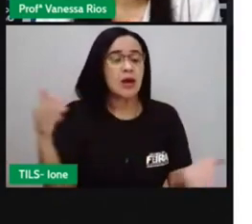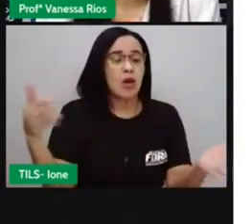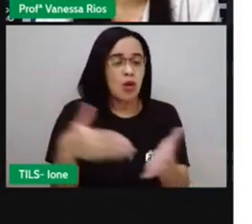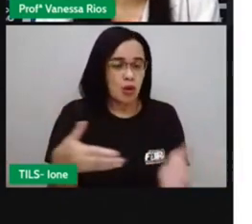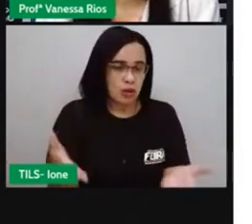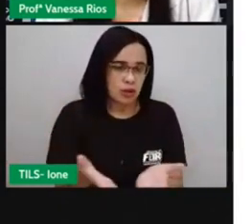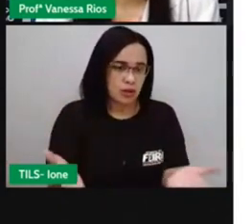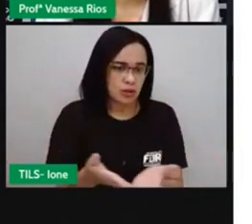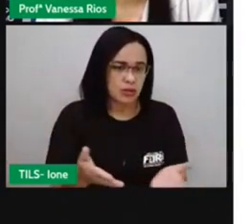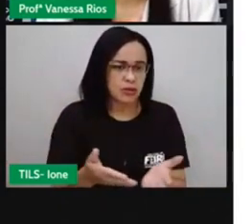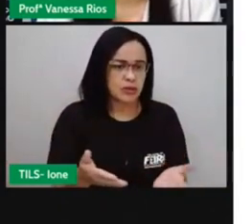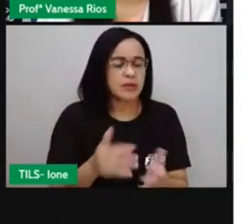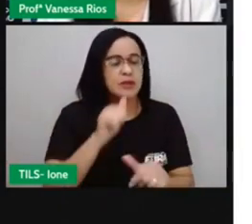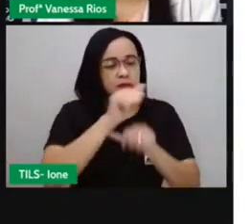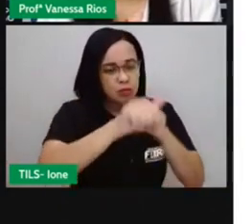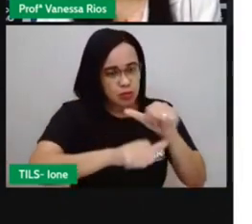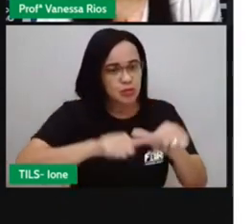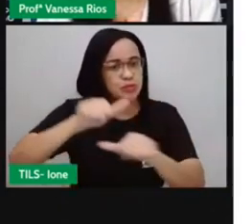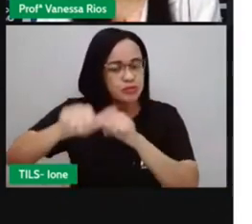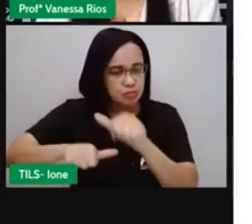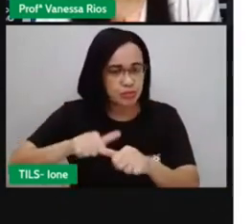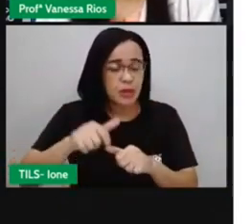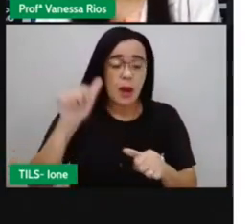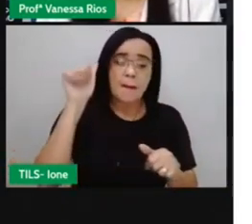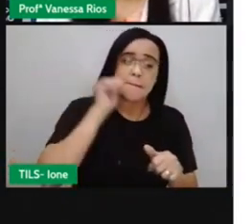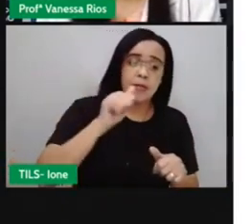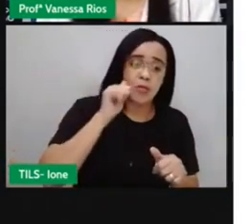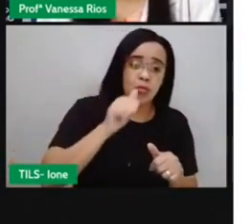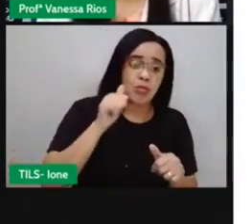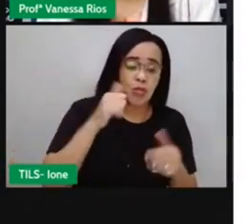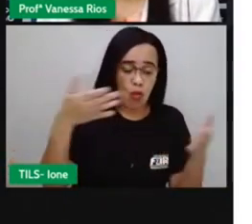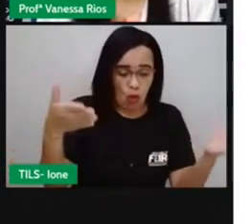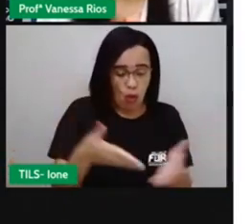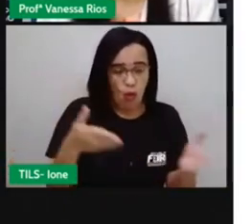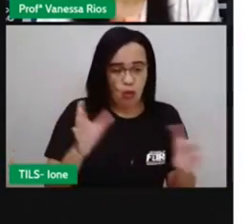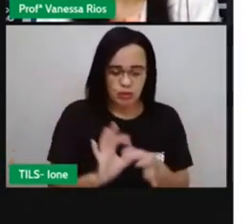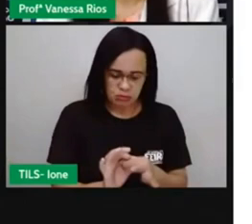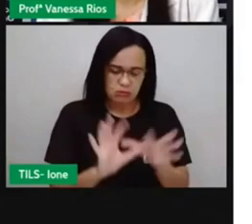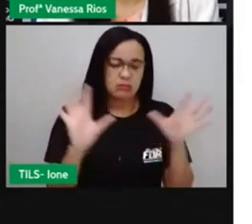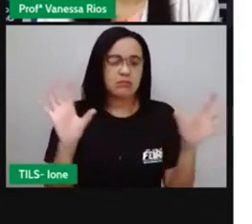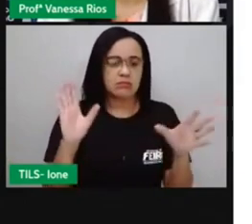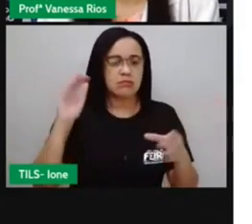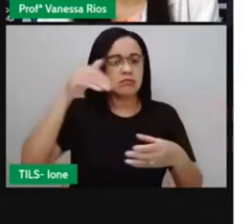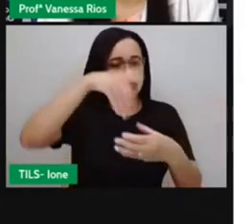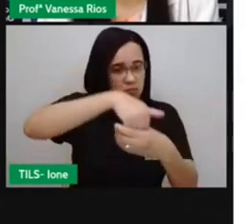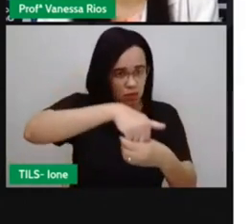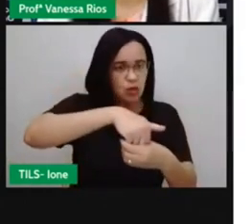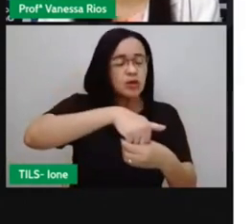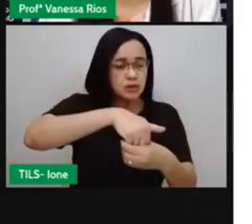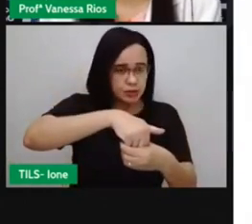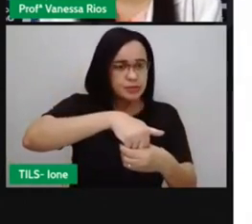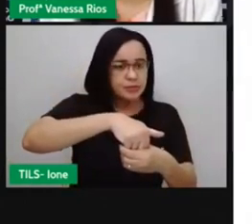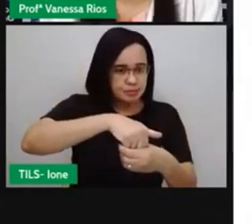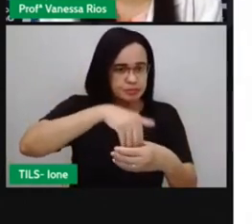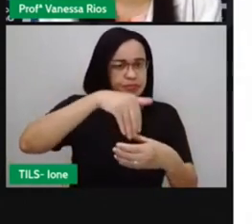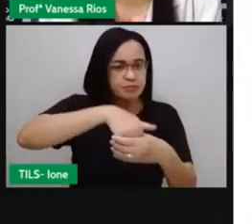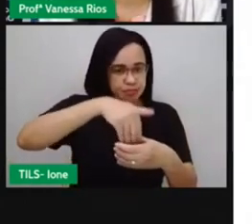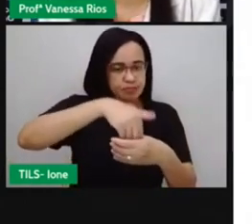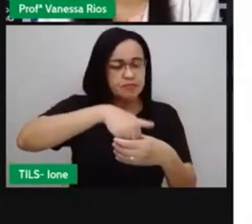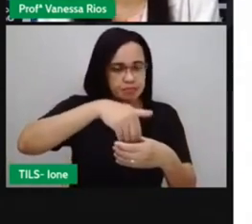menor, também não votavam. Então houve, houveram aí várias lutas e vários direitos